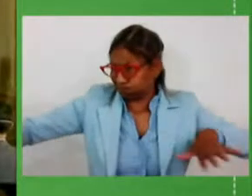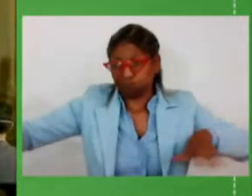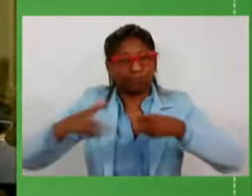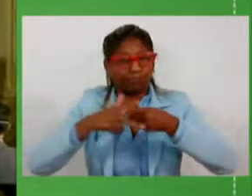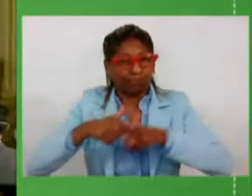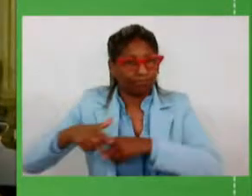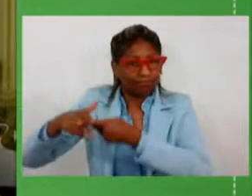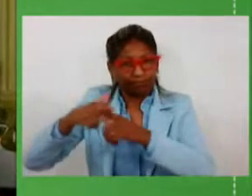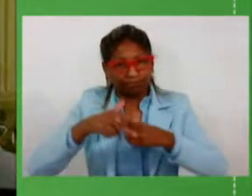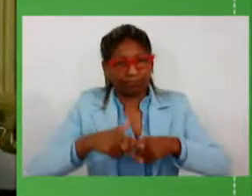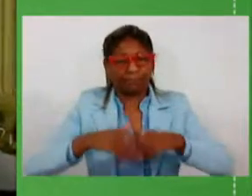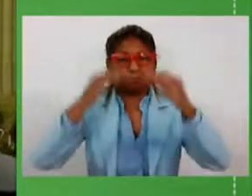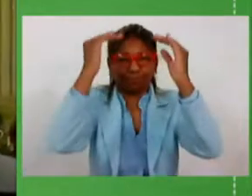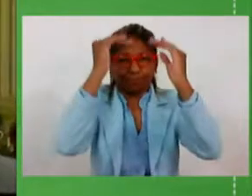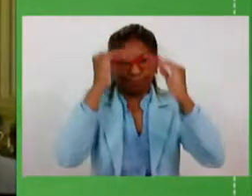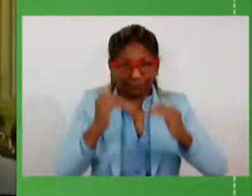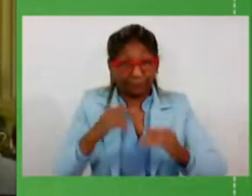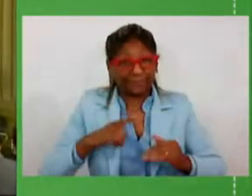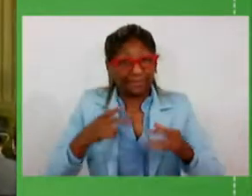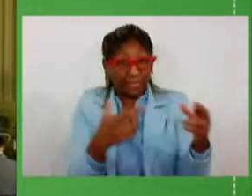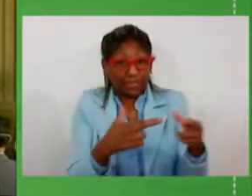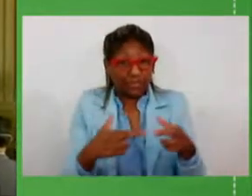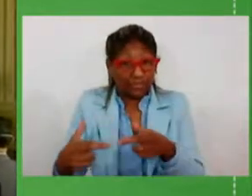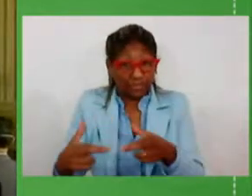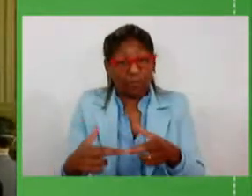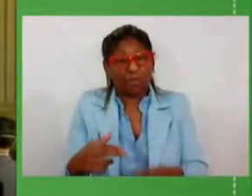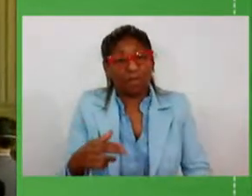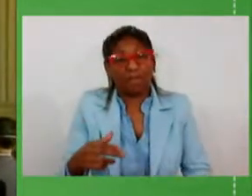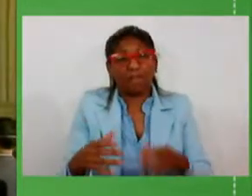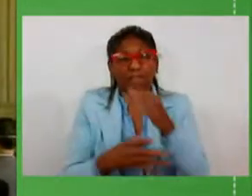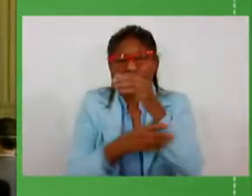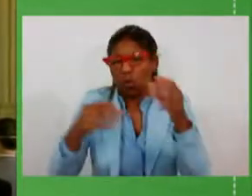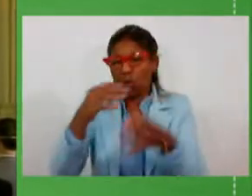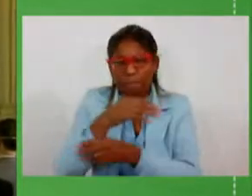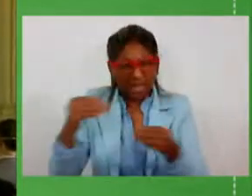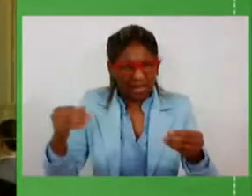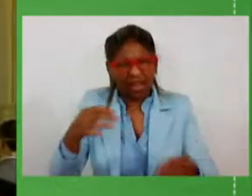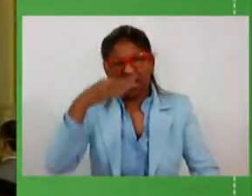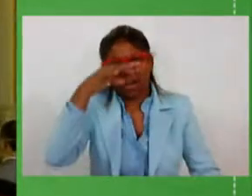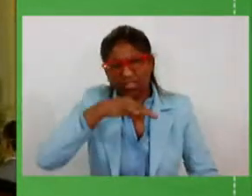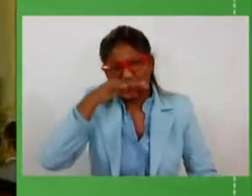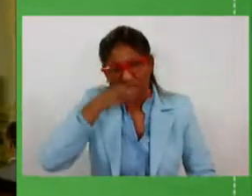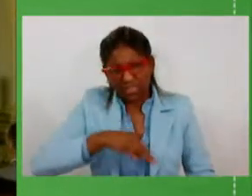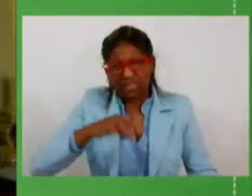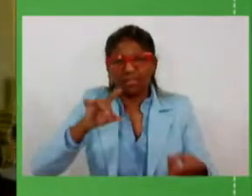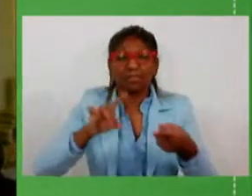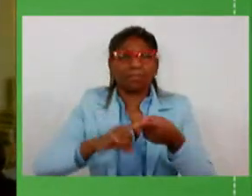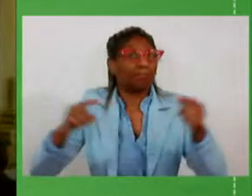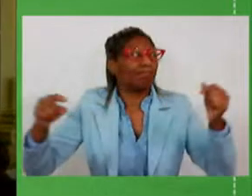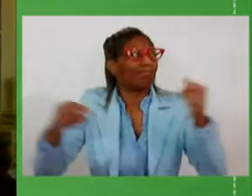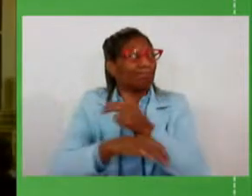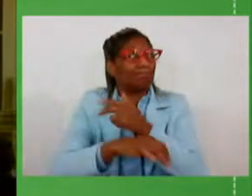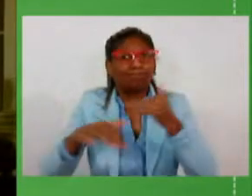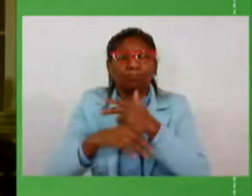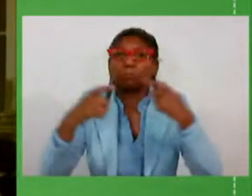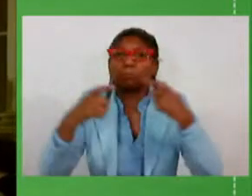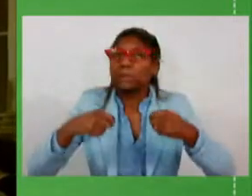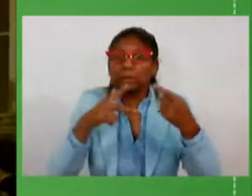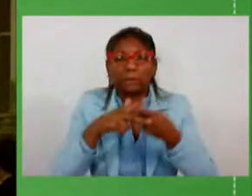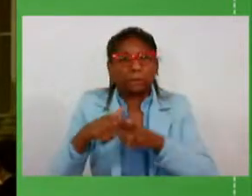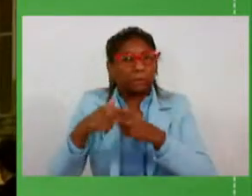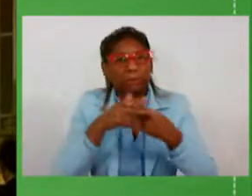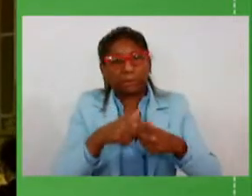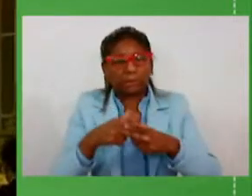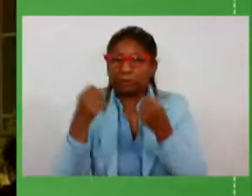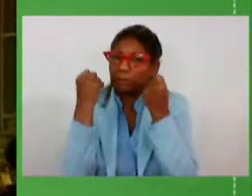nesta região Farropilha Caxias do Sul lá trecho de grande movimento precisando de fortes